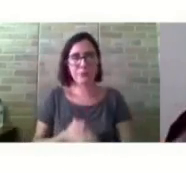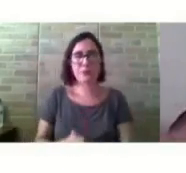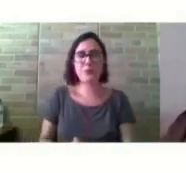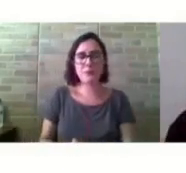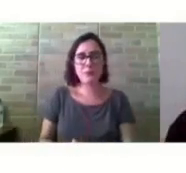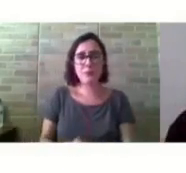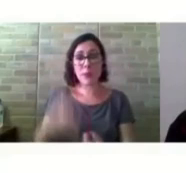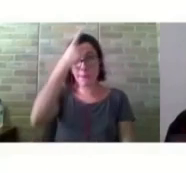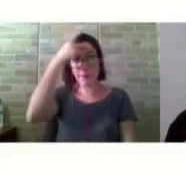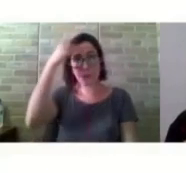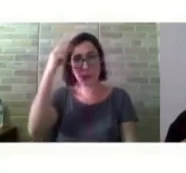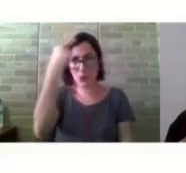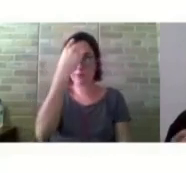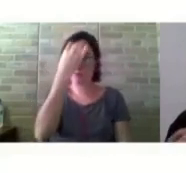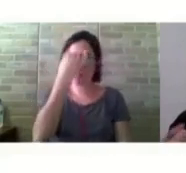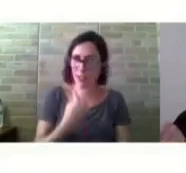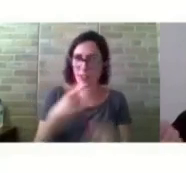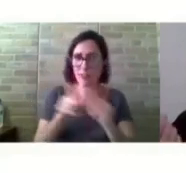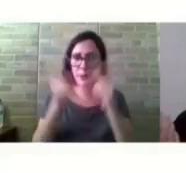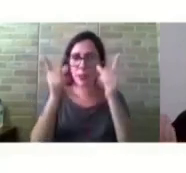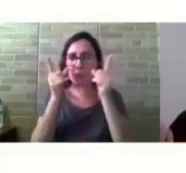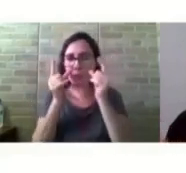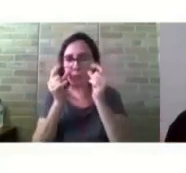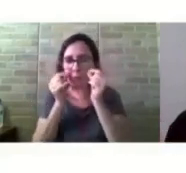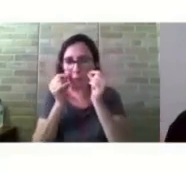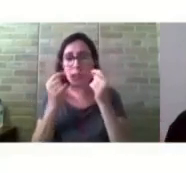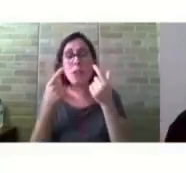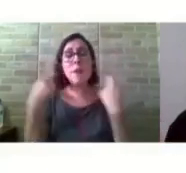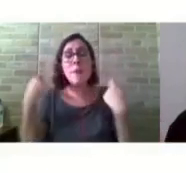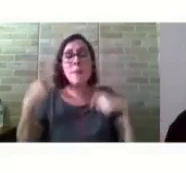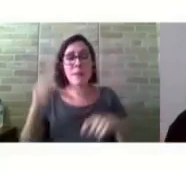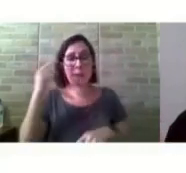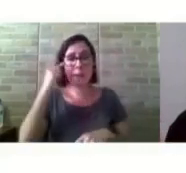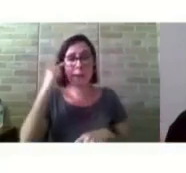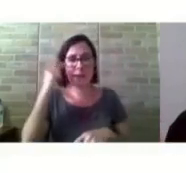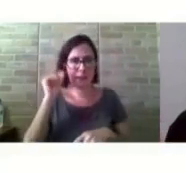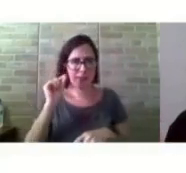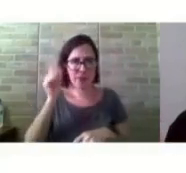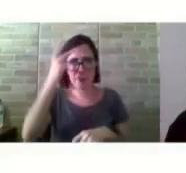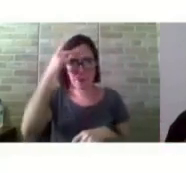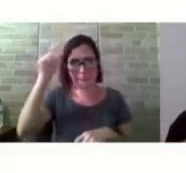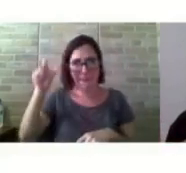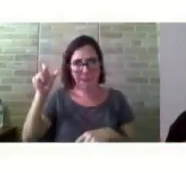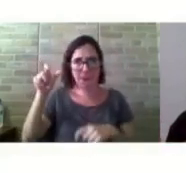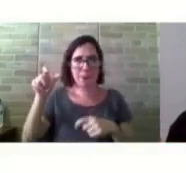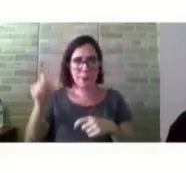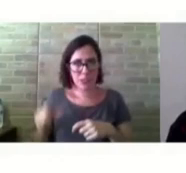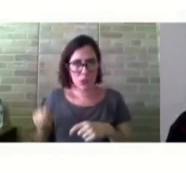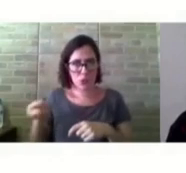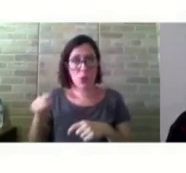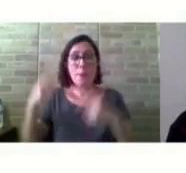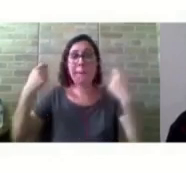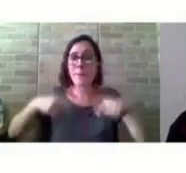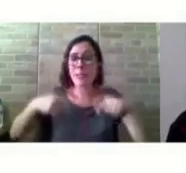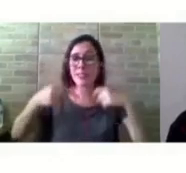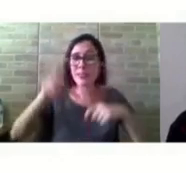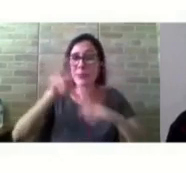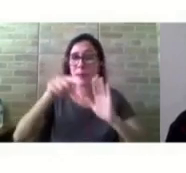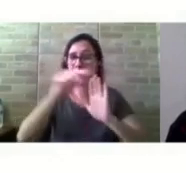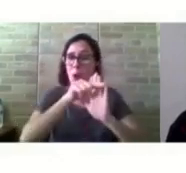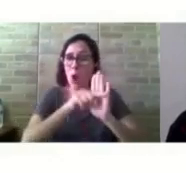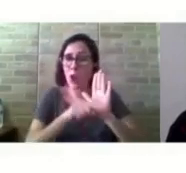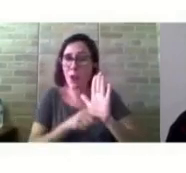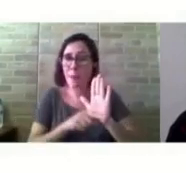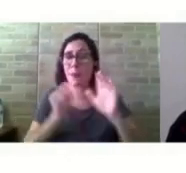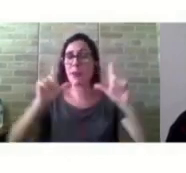temos que pensar na acessibilidade aos leitores de tela, alguns exemplos, Dosvox, NVDA,